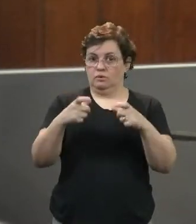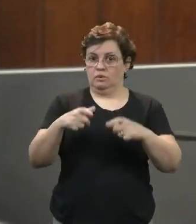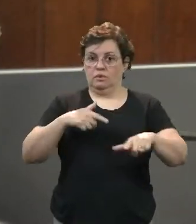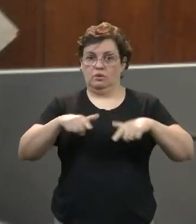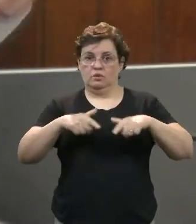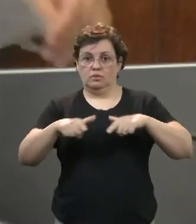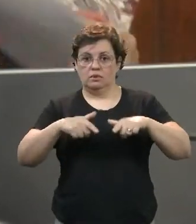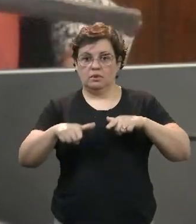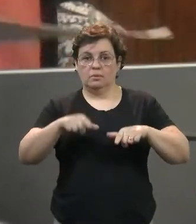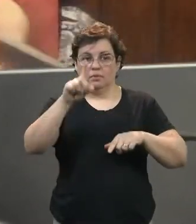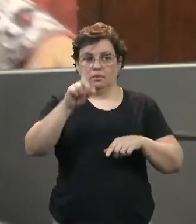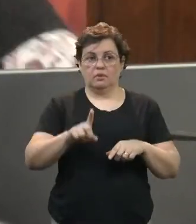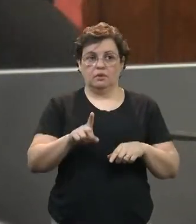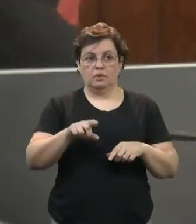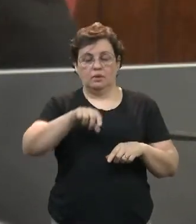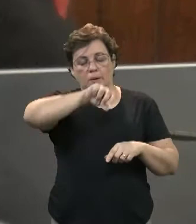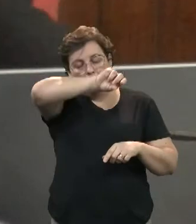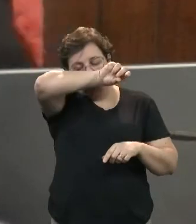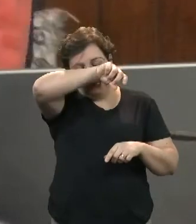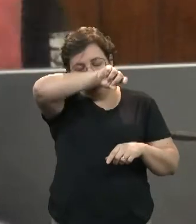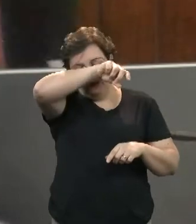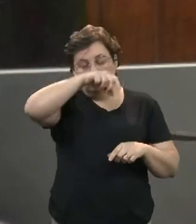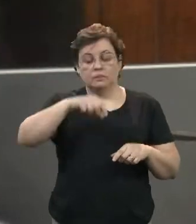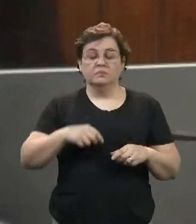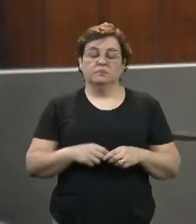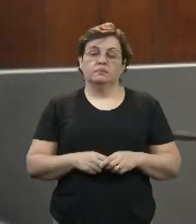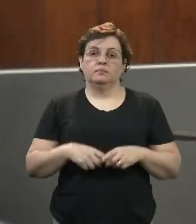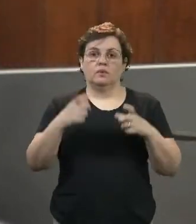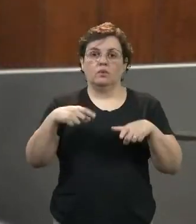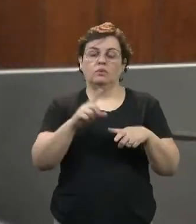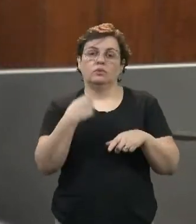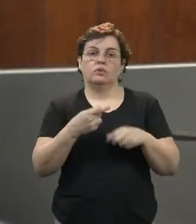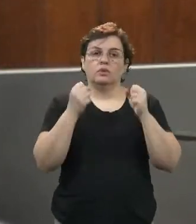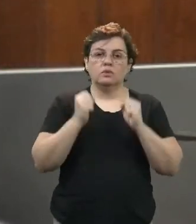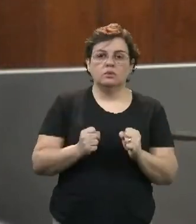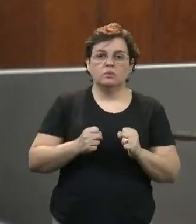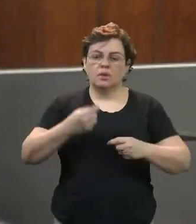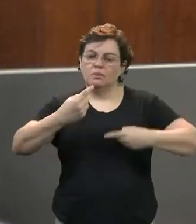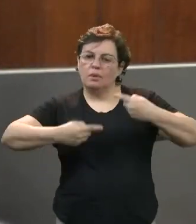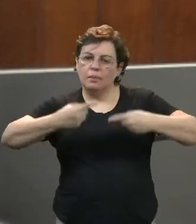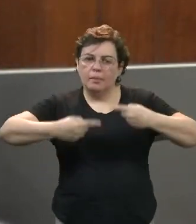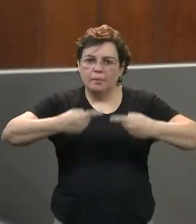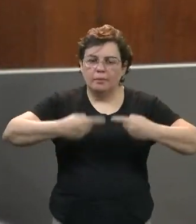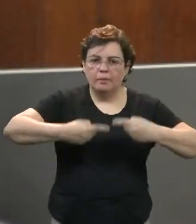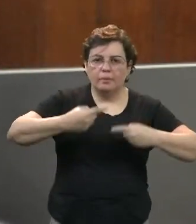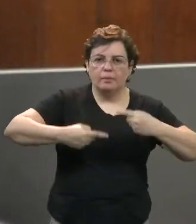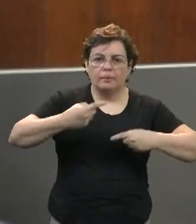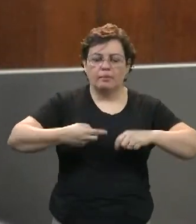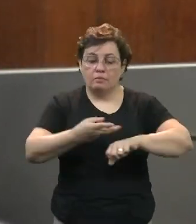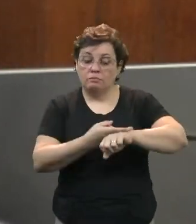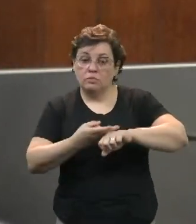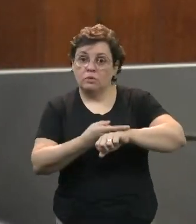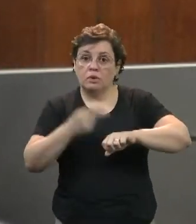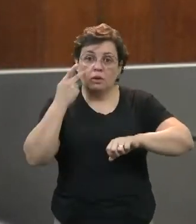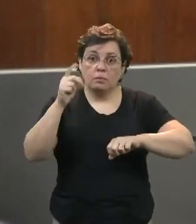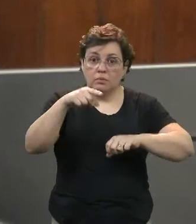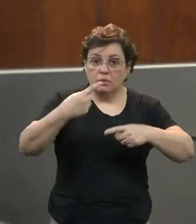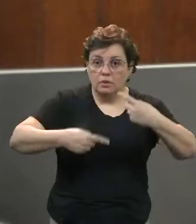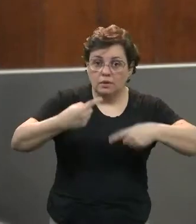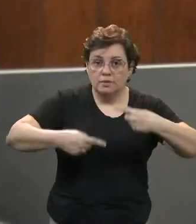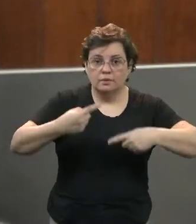mecanismo que nós temos de parlar, de falar, de conversar, de dialogar, buscar através desse diálogo,